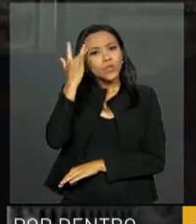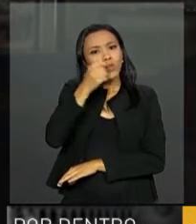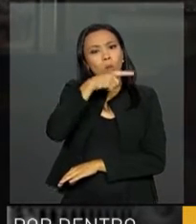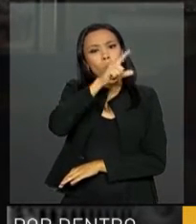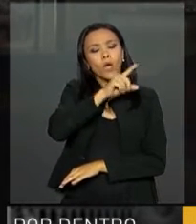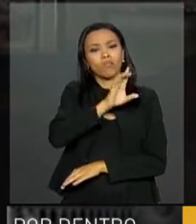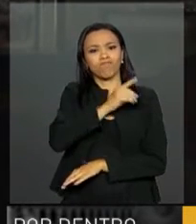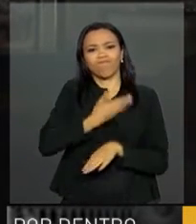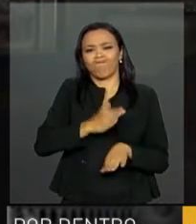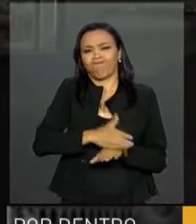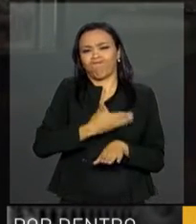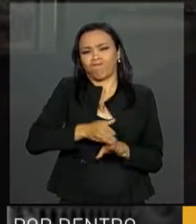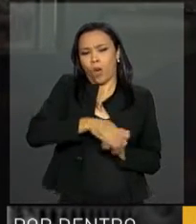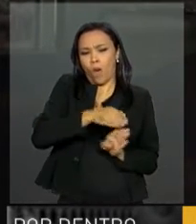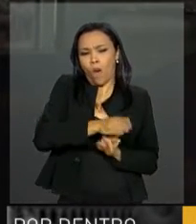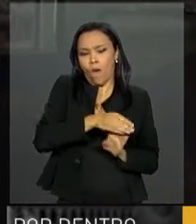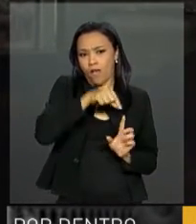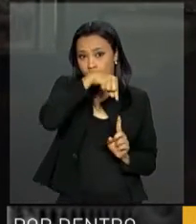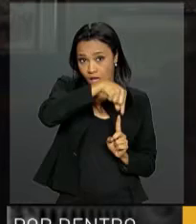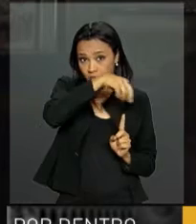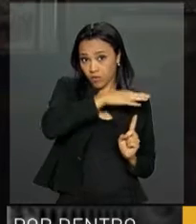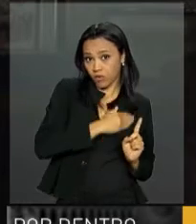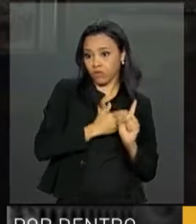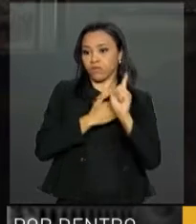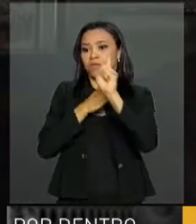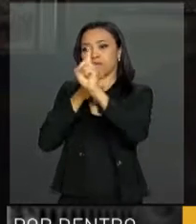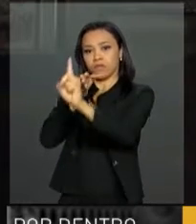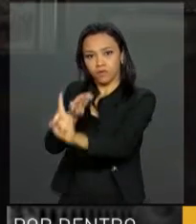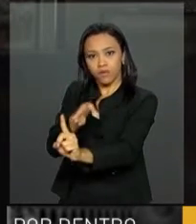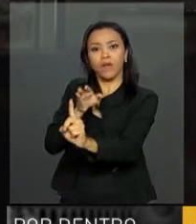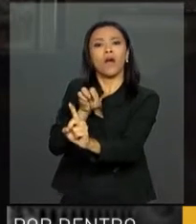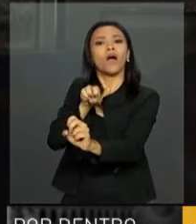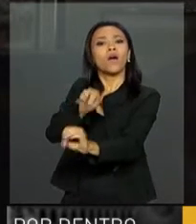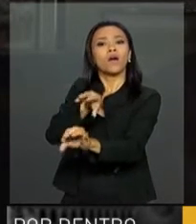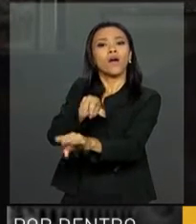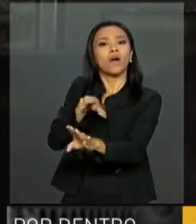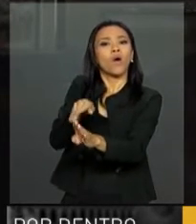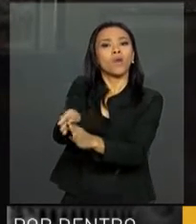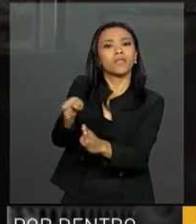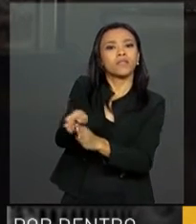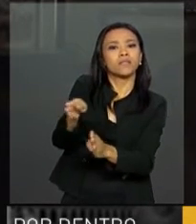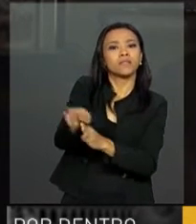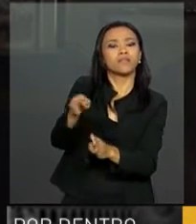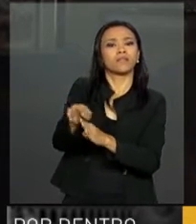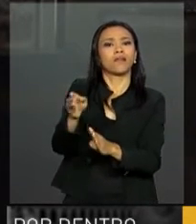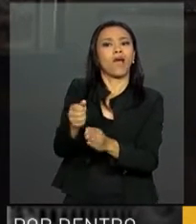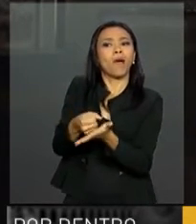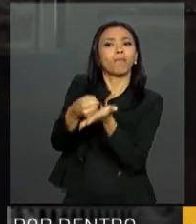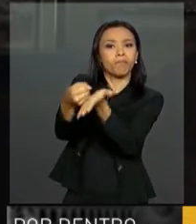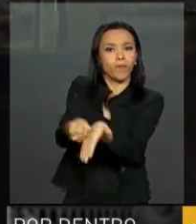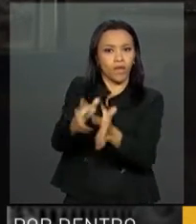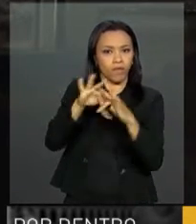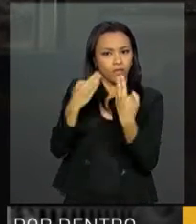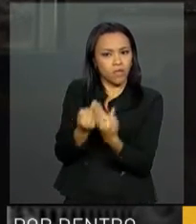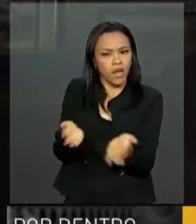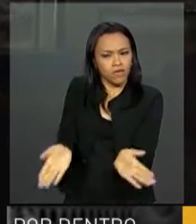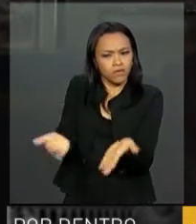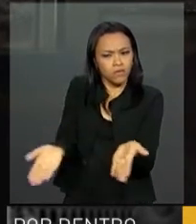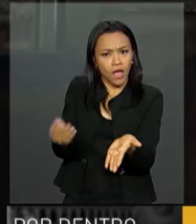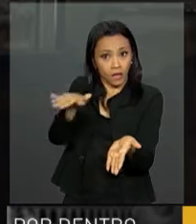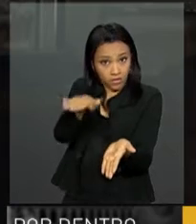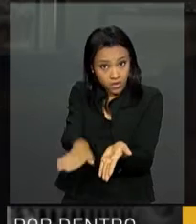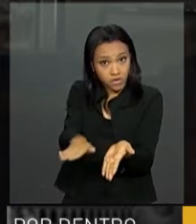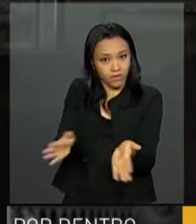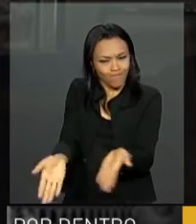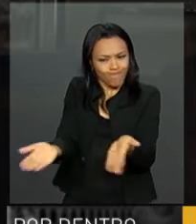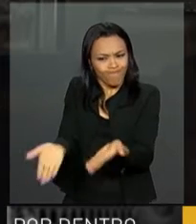treinado, capacitado, para orientar a família, para ajudar a família, para dar apoio à família a estimular aquela criança da